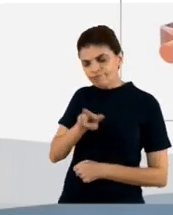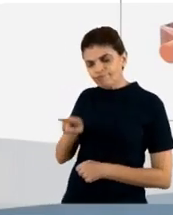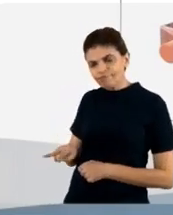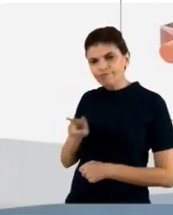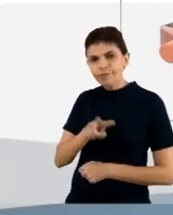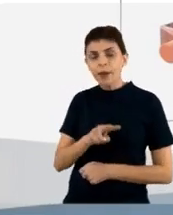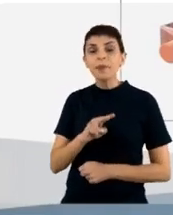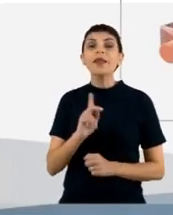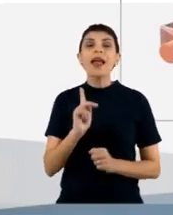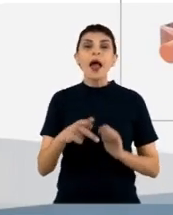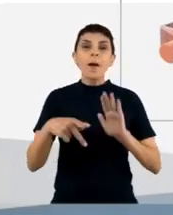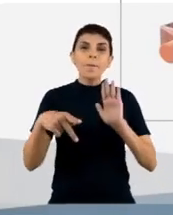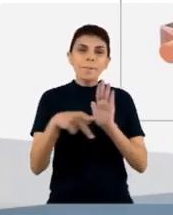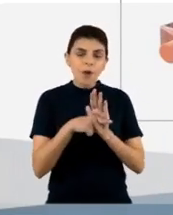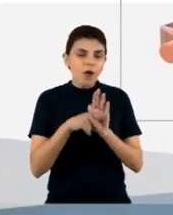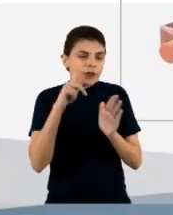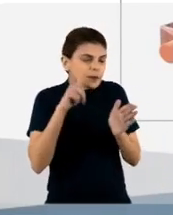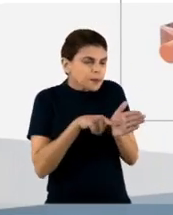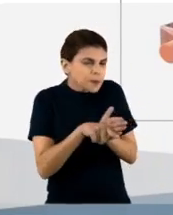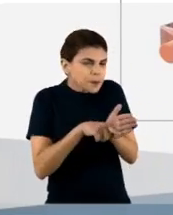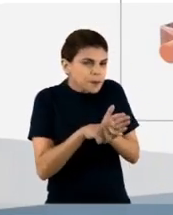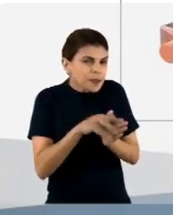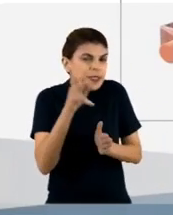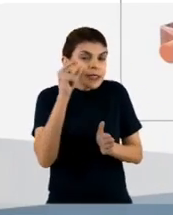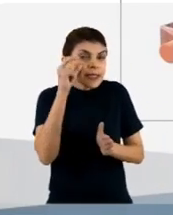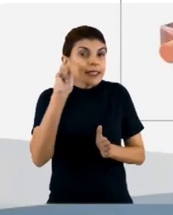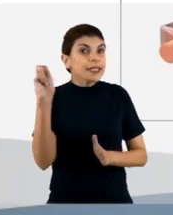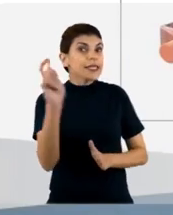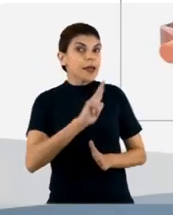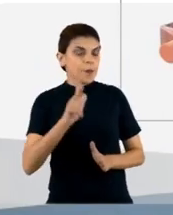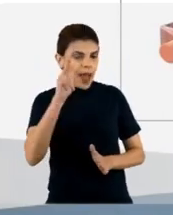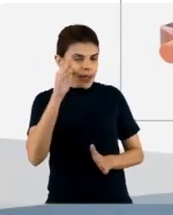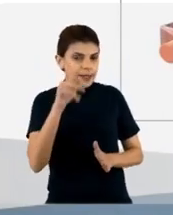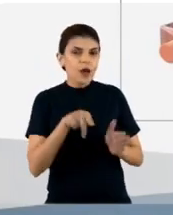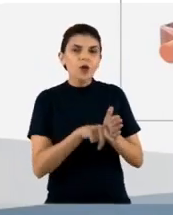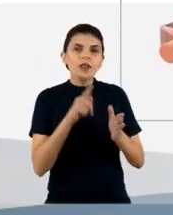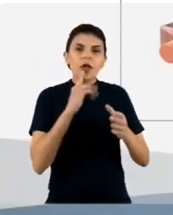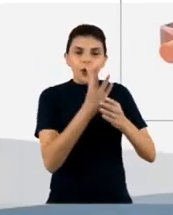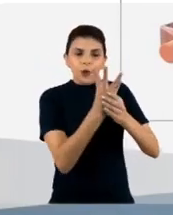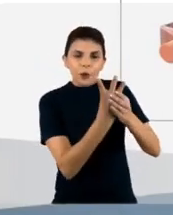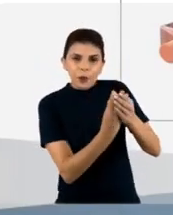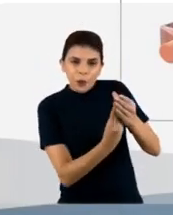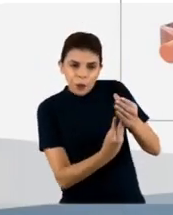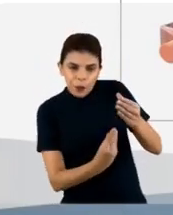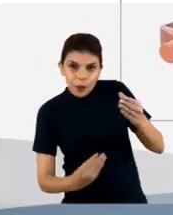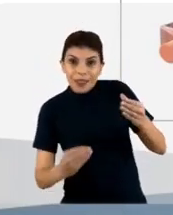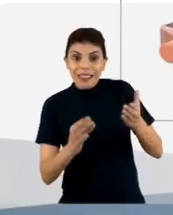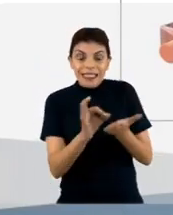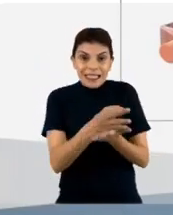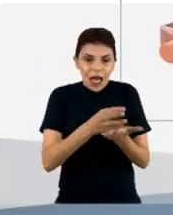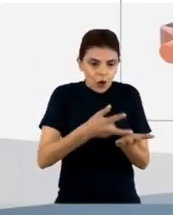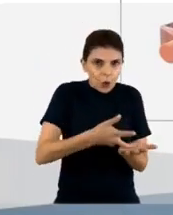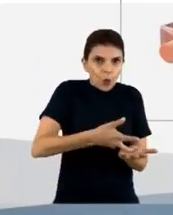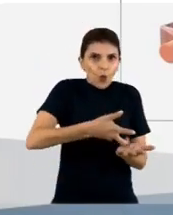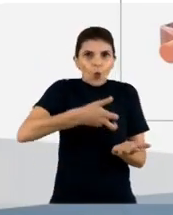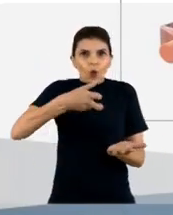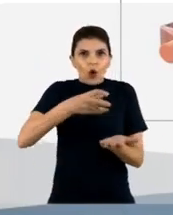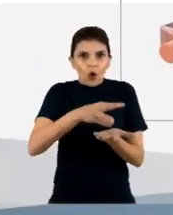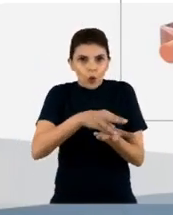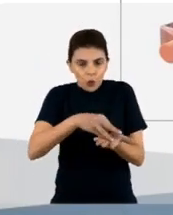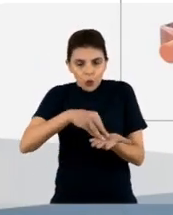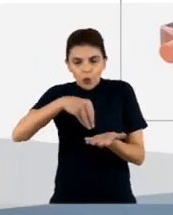etapa, então, que é o pulo do gato dessa tecnologia, que é fusionar essas células com as células do